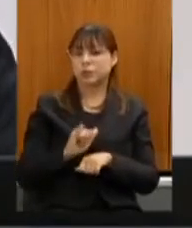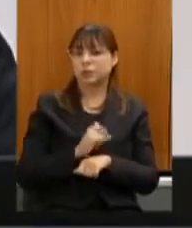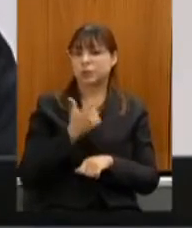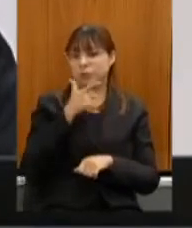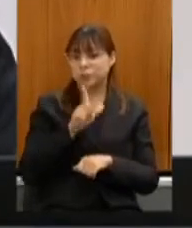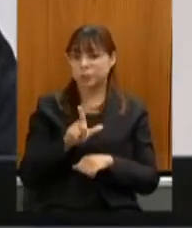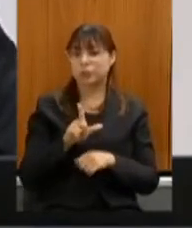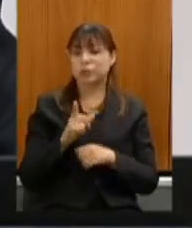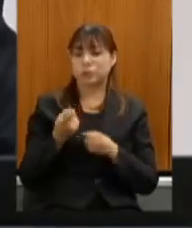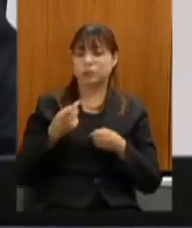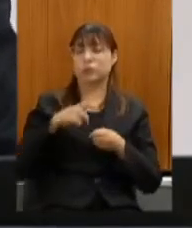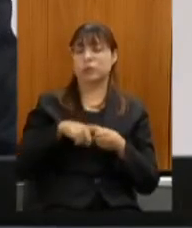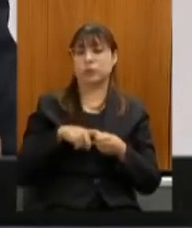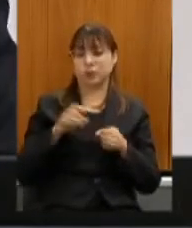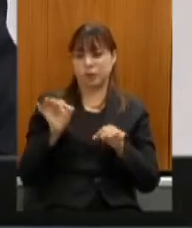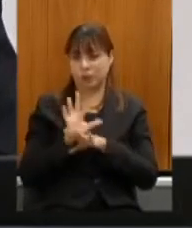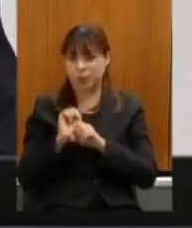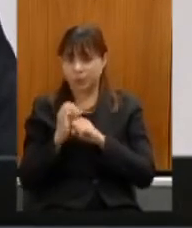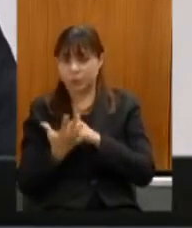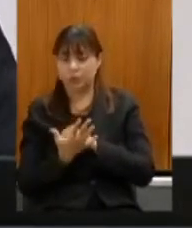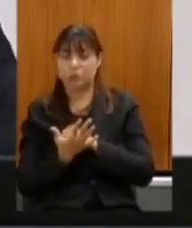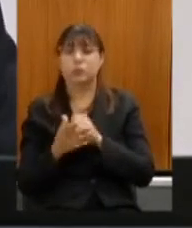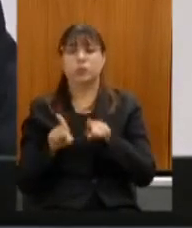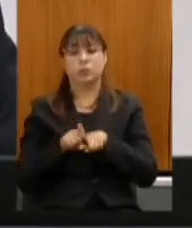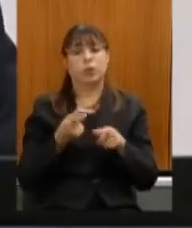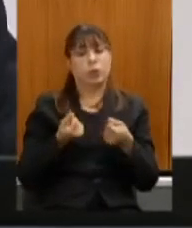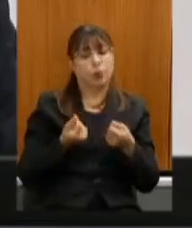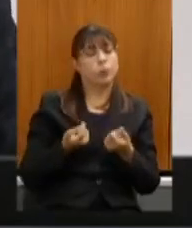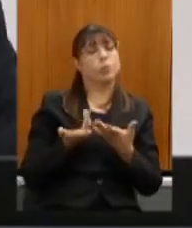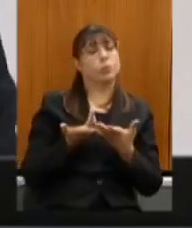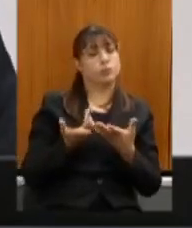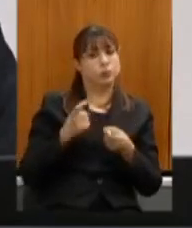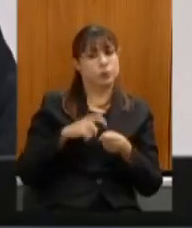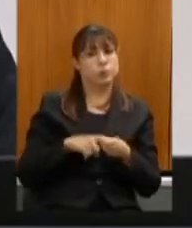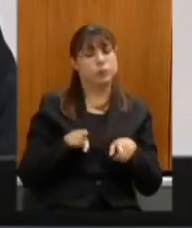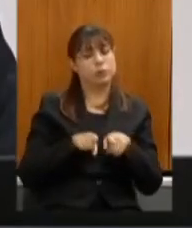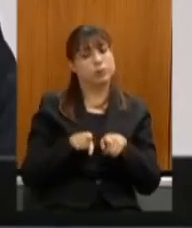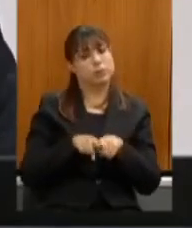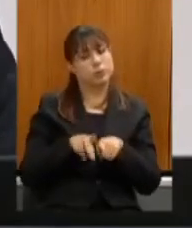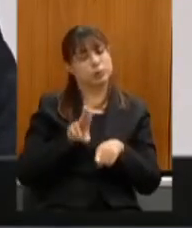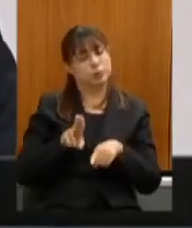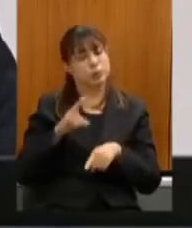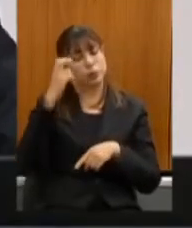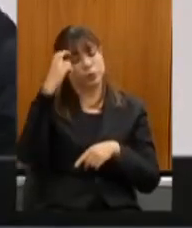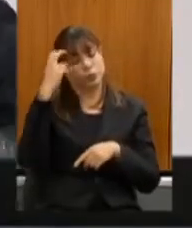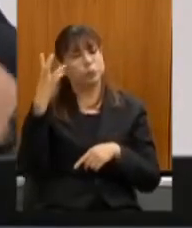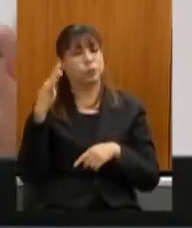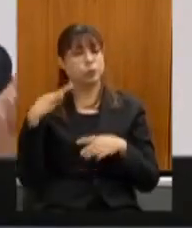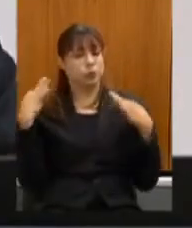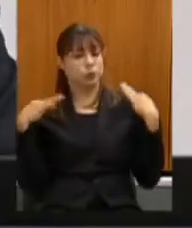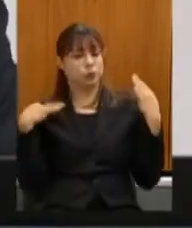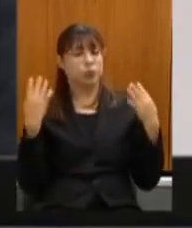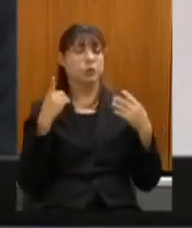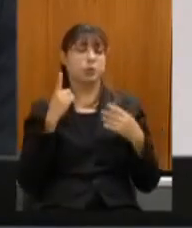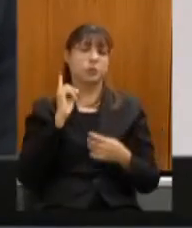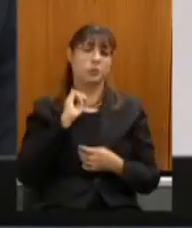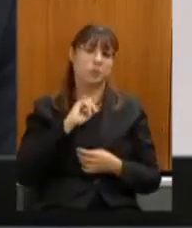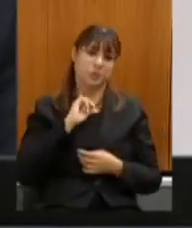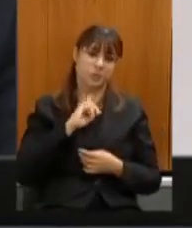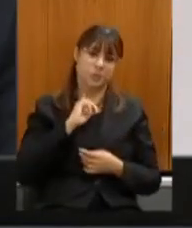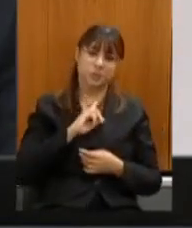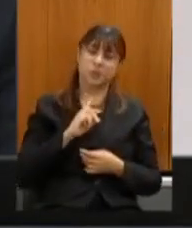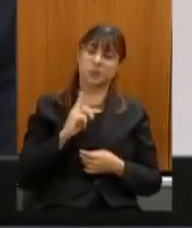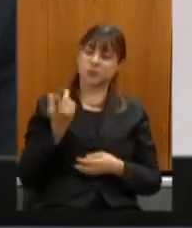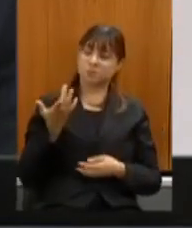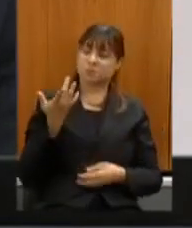após pandemia e a retomada da economia passando é claro pela cultura pelo turismo de Minas Gerais que é uma riqueza imensurável